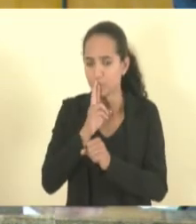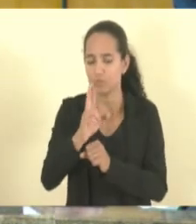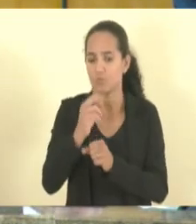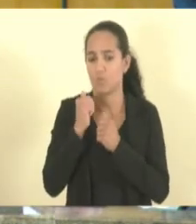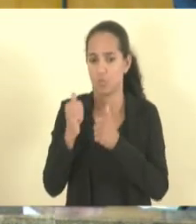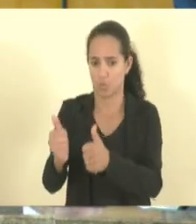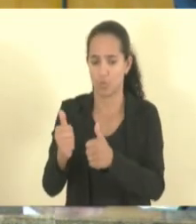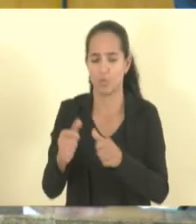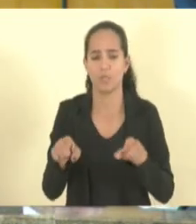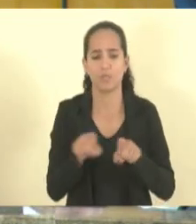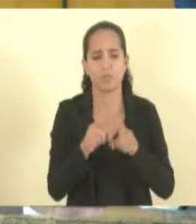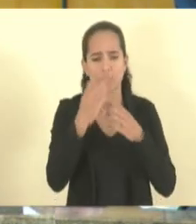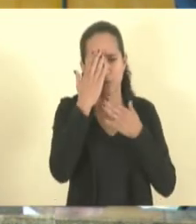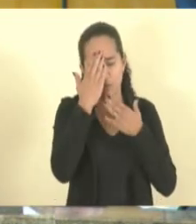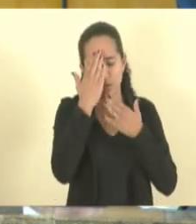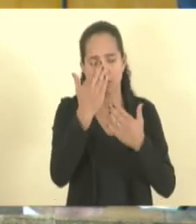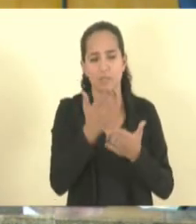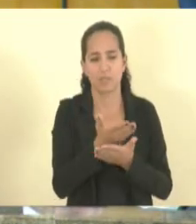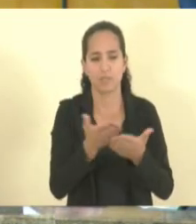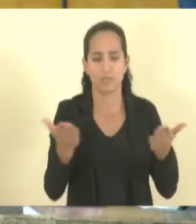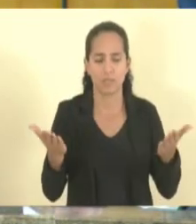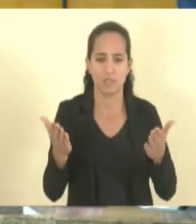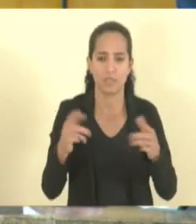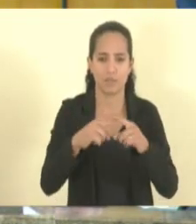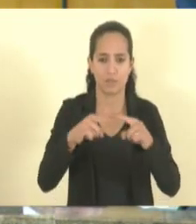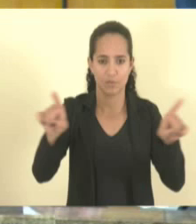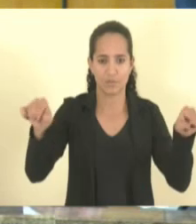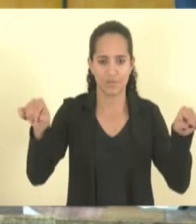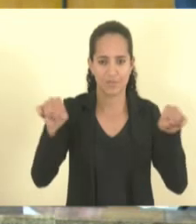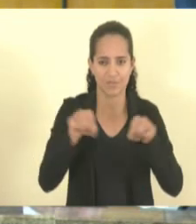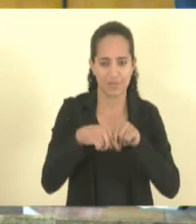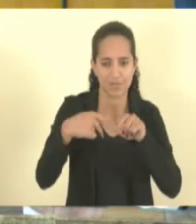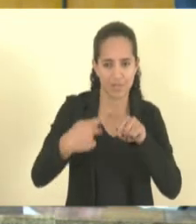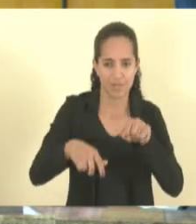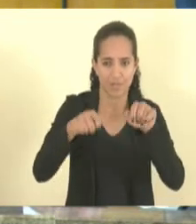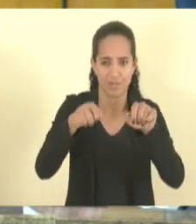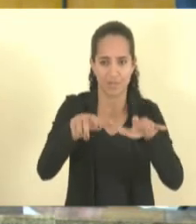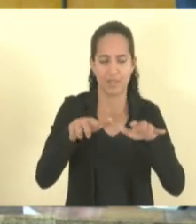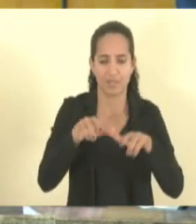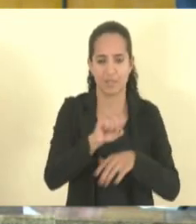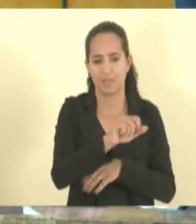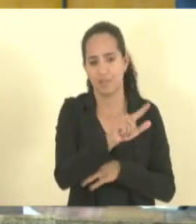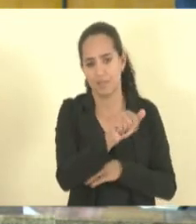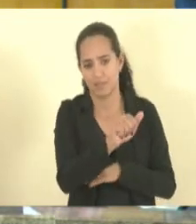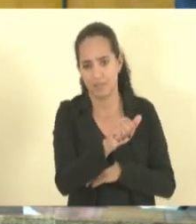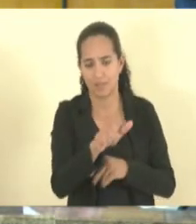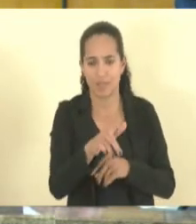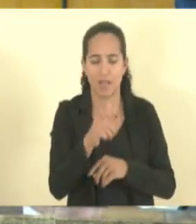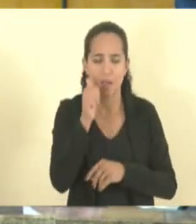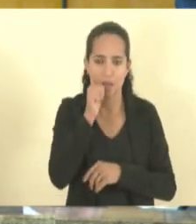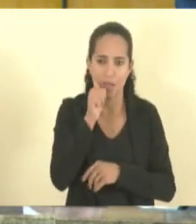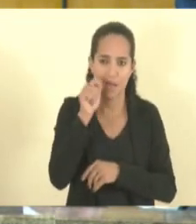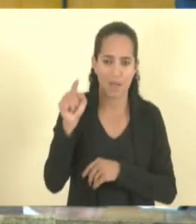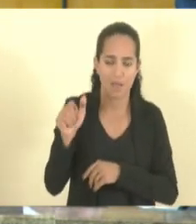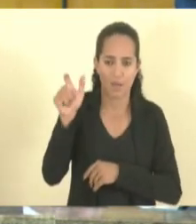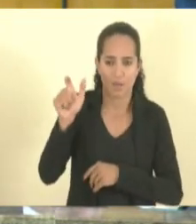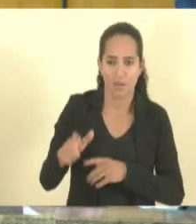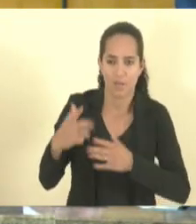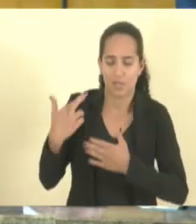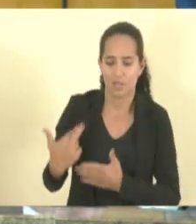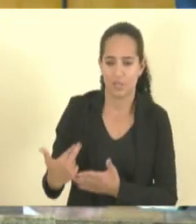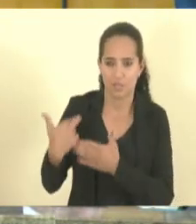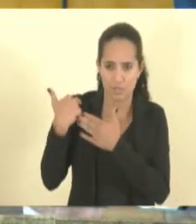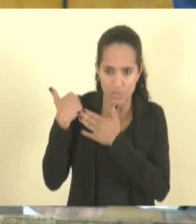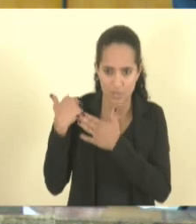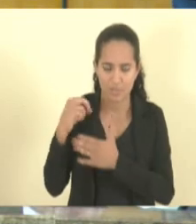faço um agradecimento público a Sáloa que até aqui foi nossa chefe da comissão de finanças